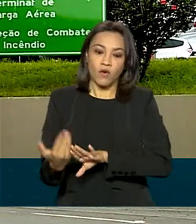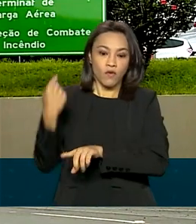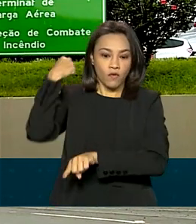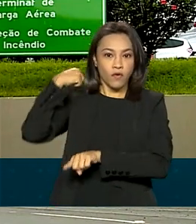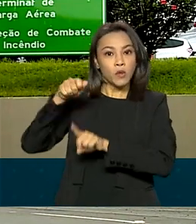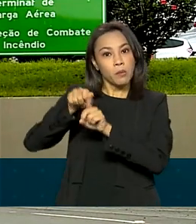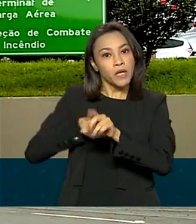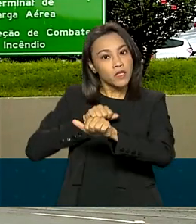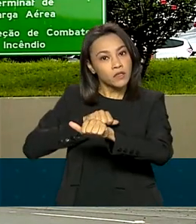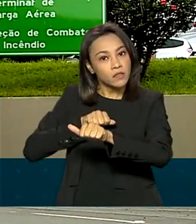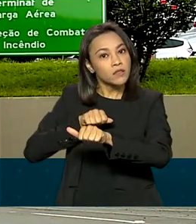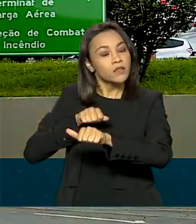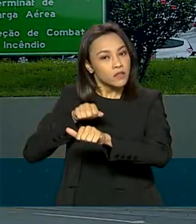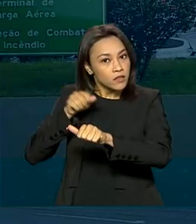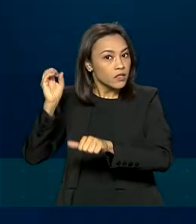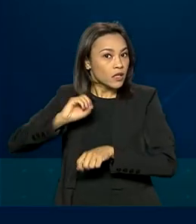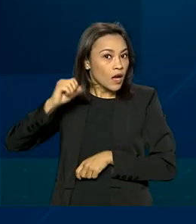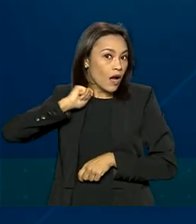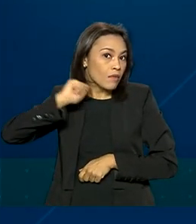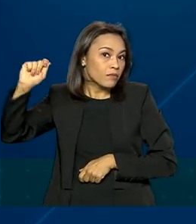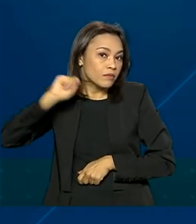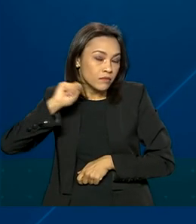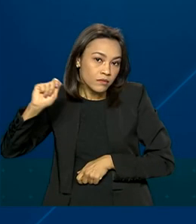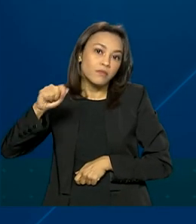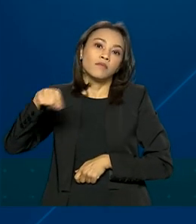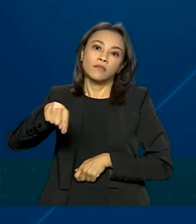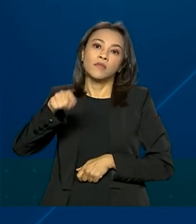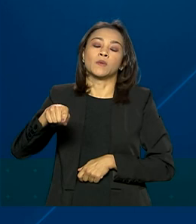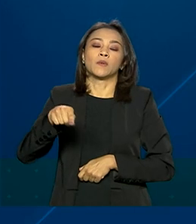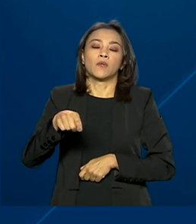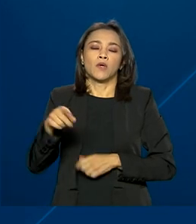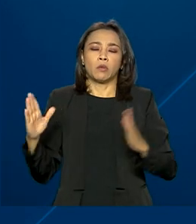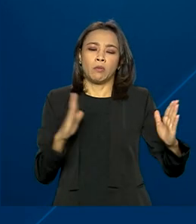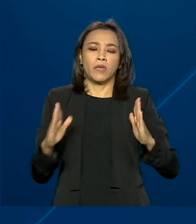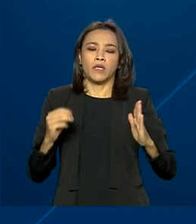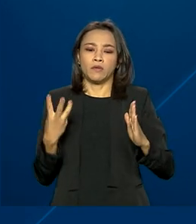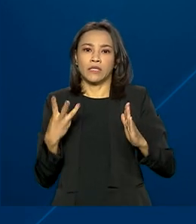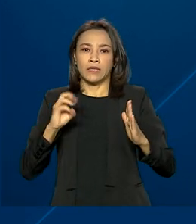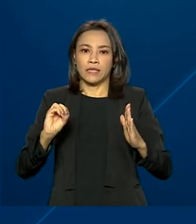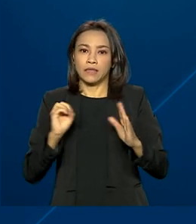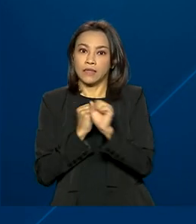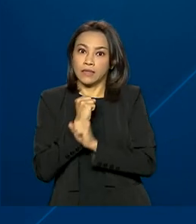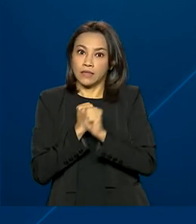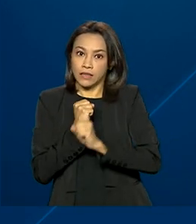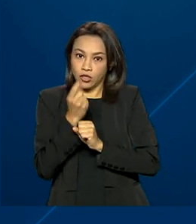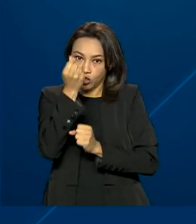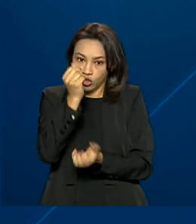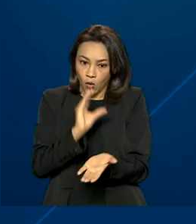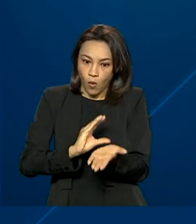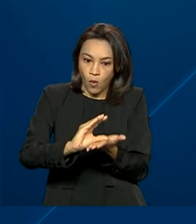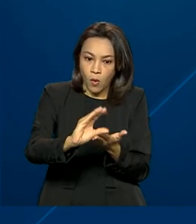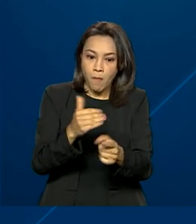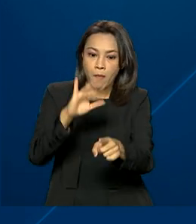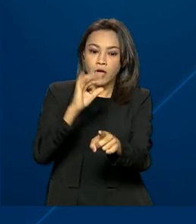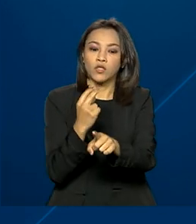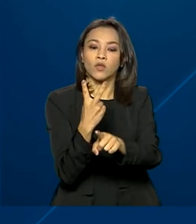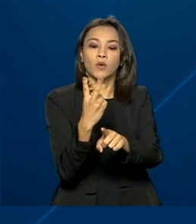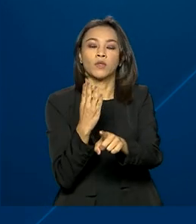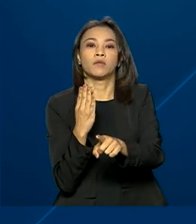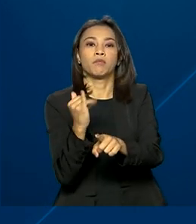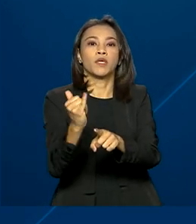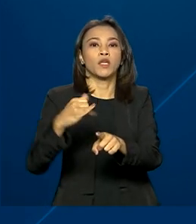durante a Infra Week. Pelos próximos 30 anos, o grupo deve investir mais de 2 bilhões e